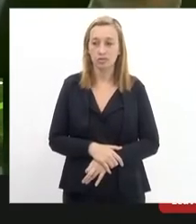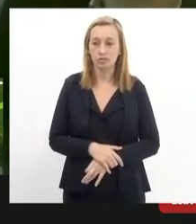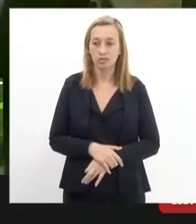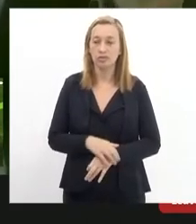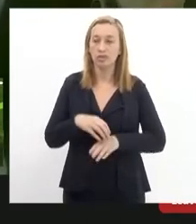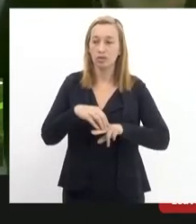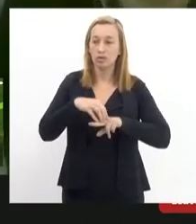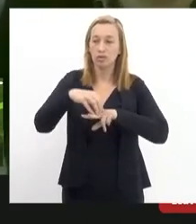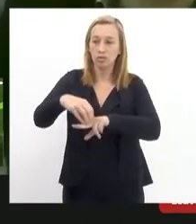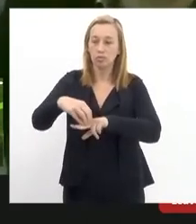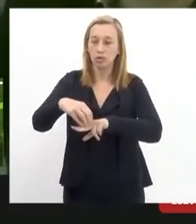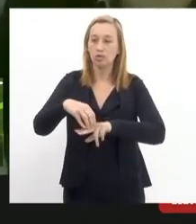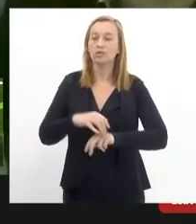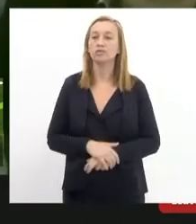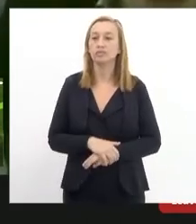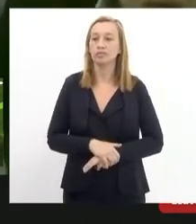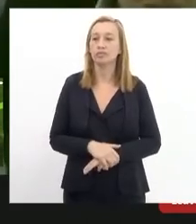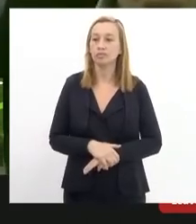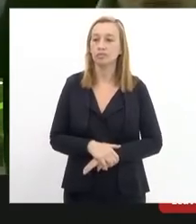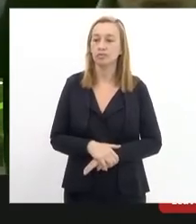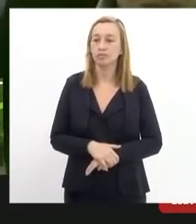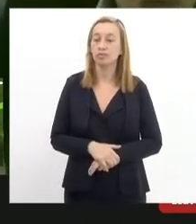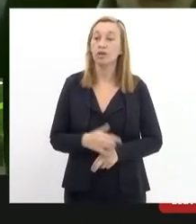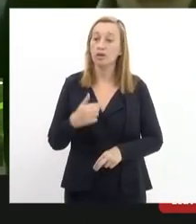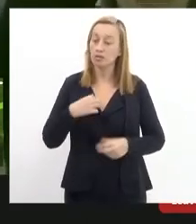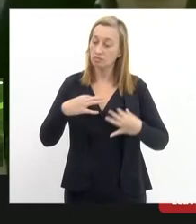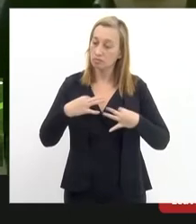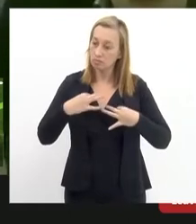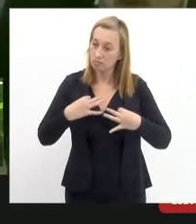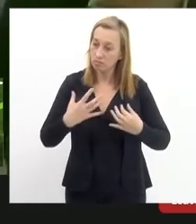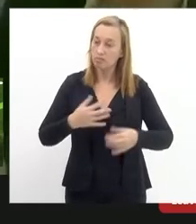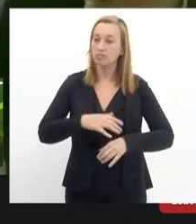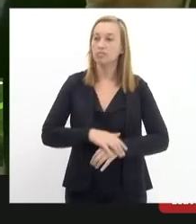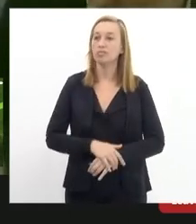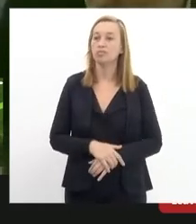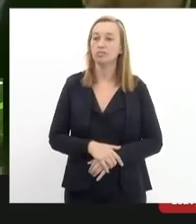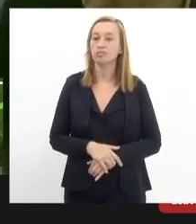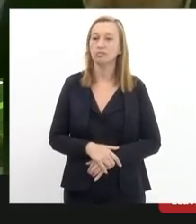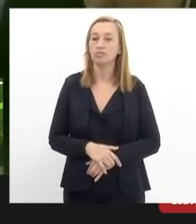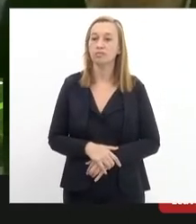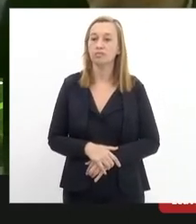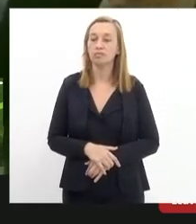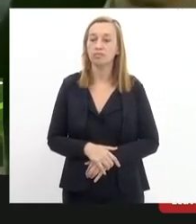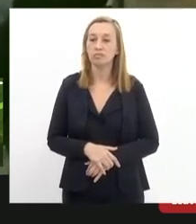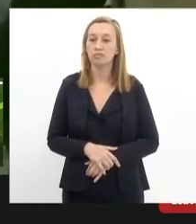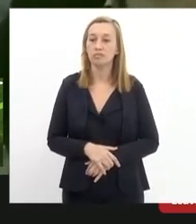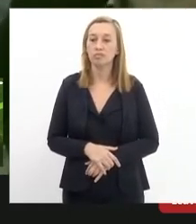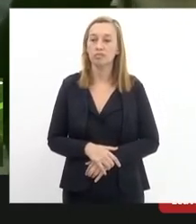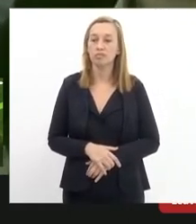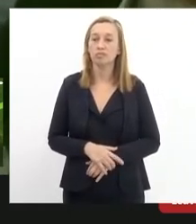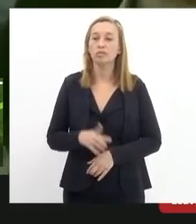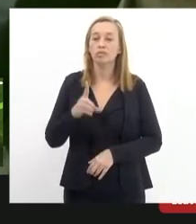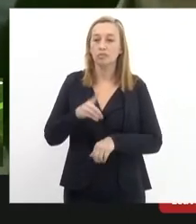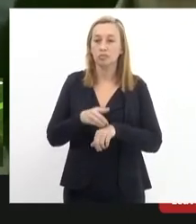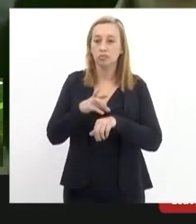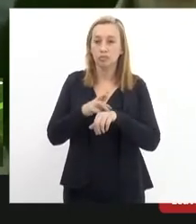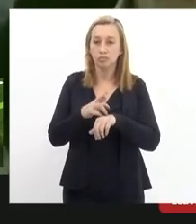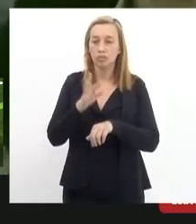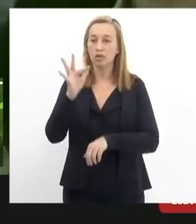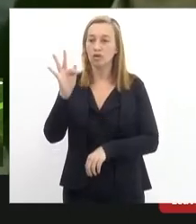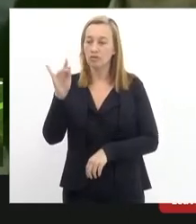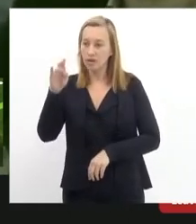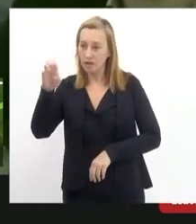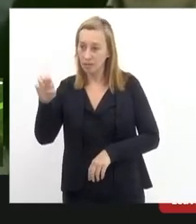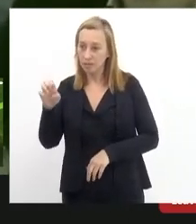Tereza eu me coloco inteiramente à disposição o doutor Felipe fez uma referência com